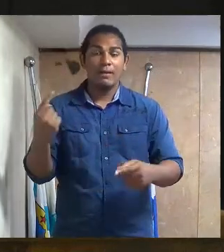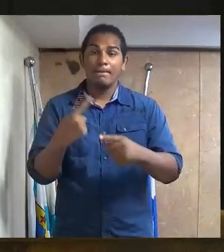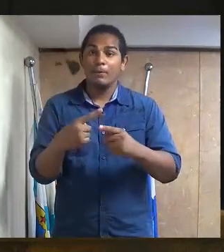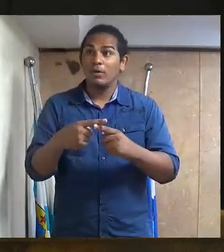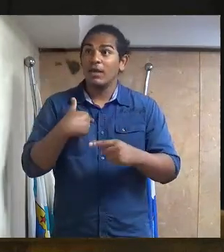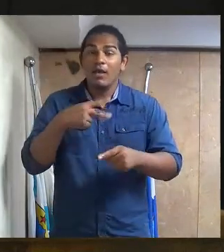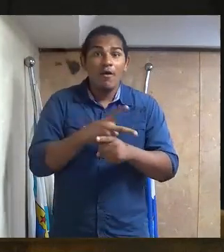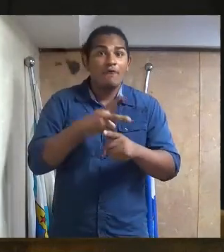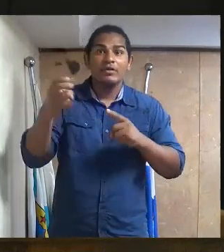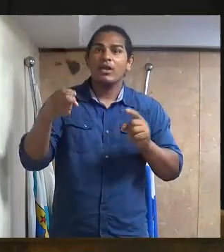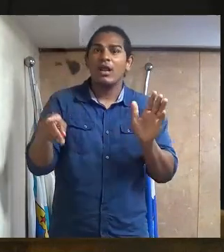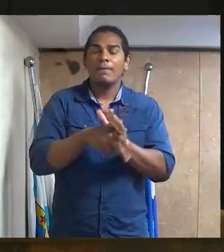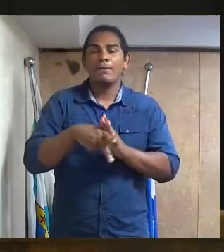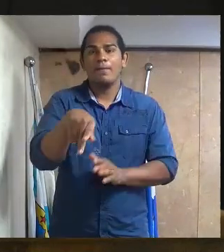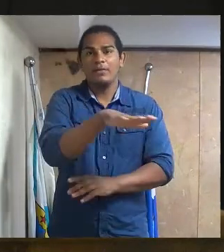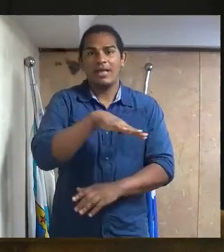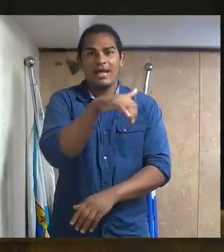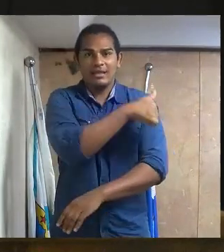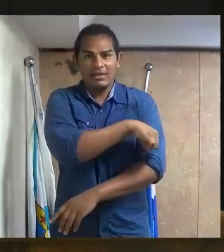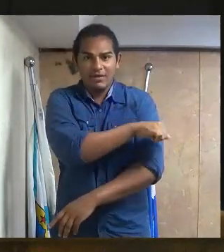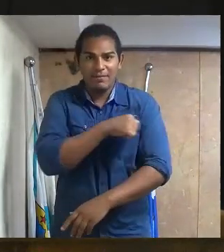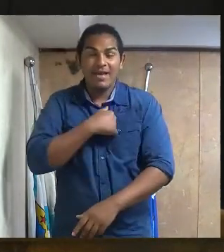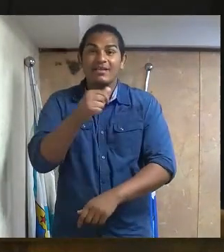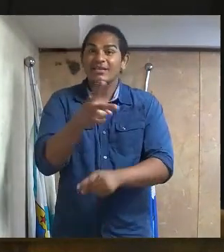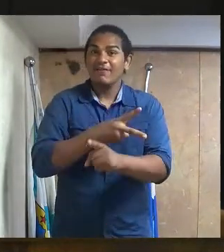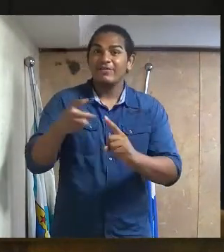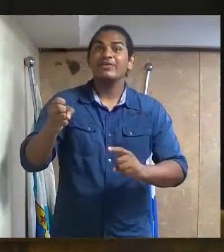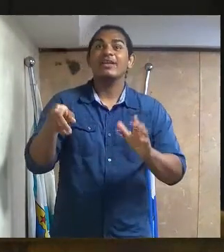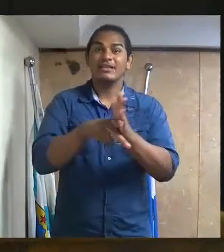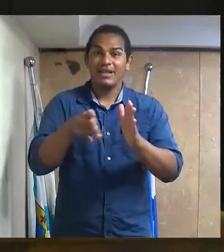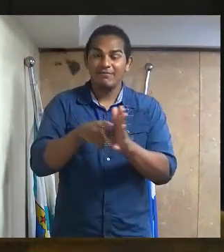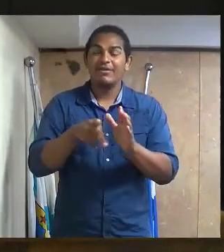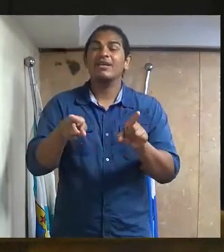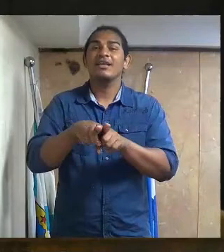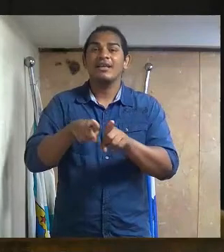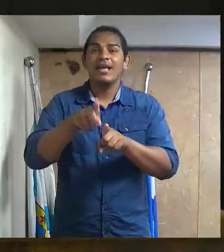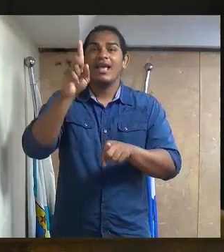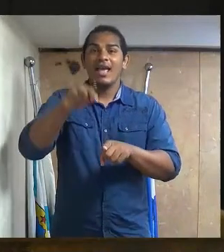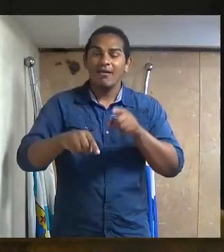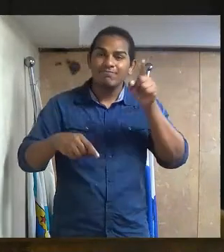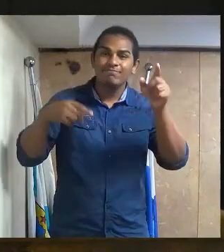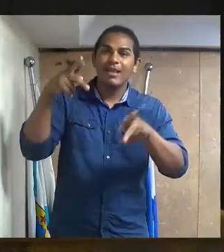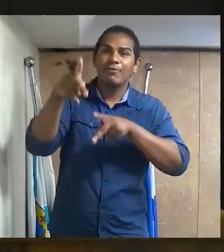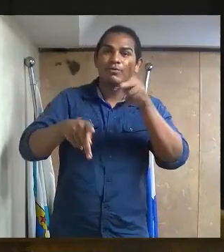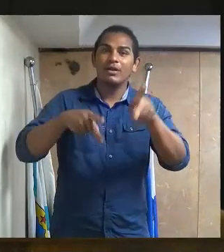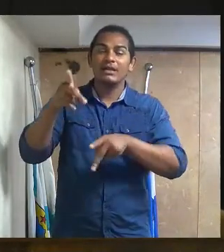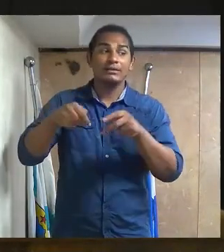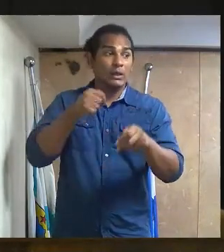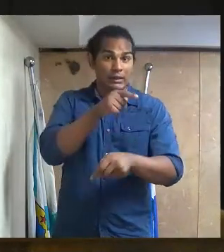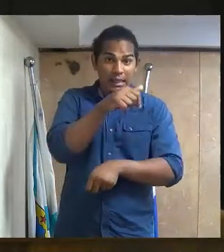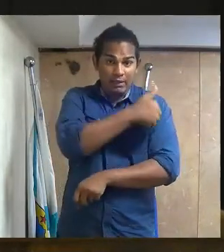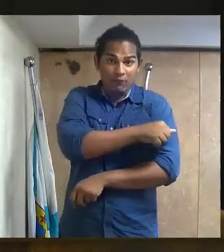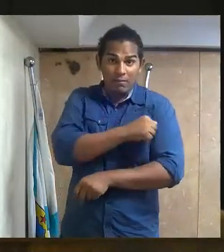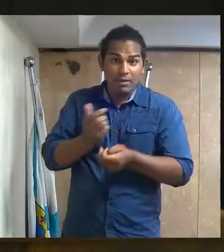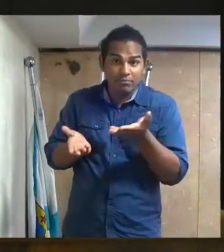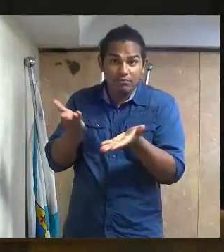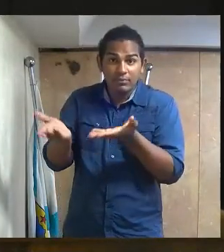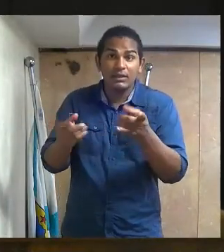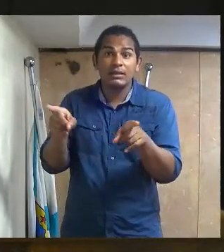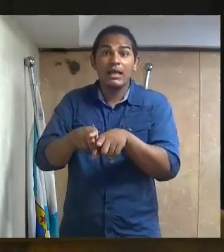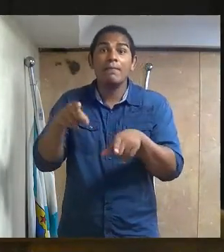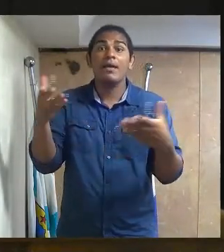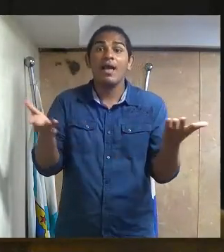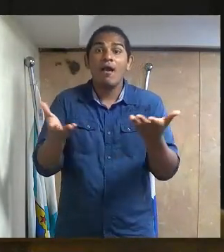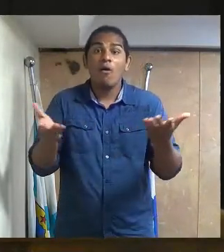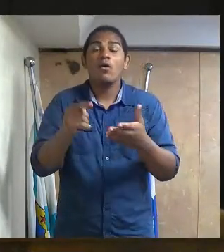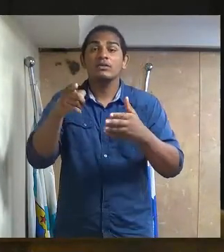vitória é da enfermagem essa vitória é da população que recebe o atendimento da enfermagem e também desta casa